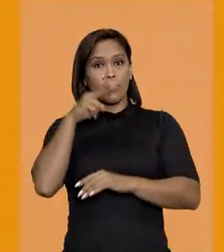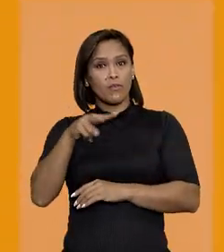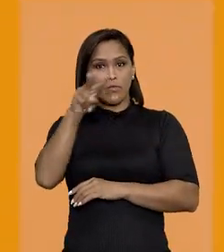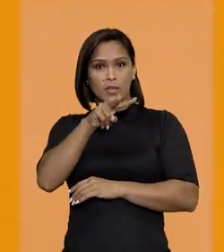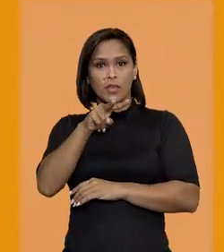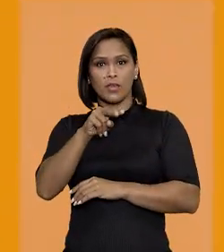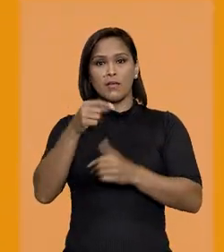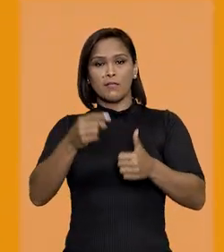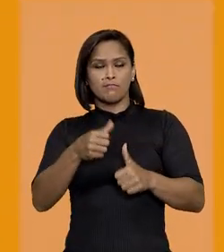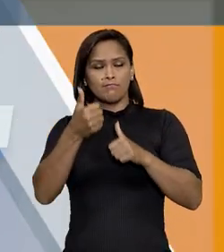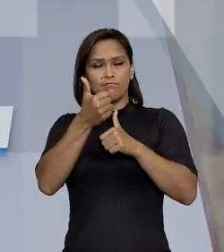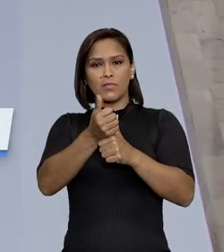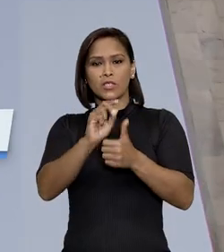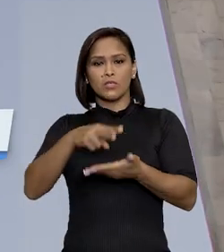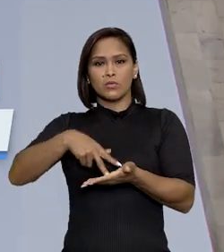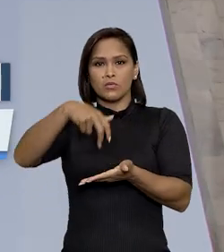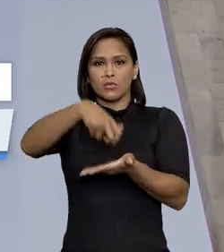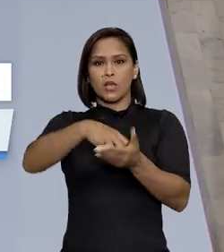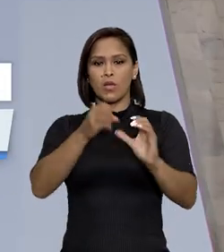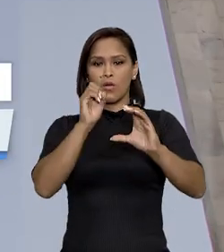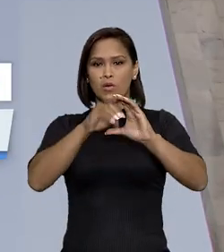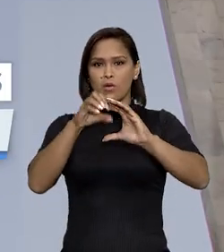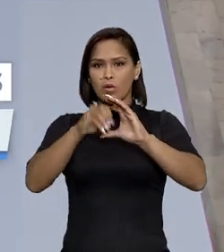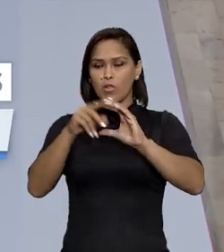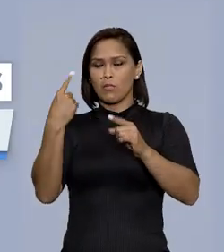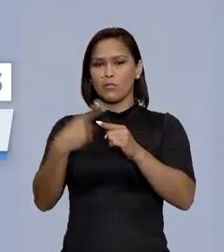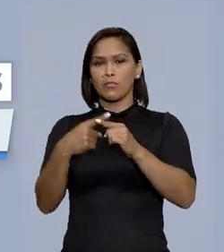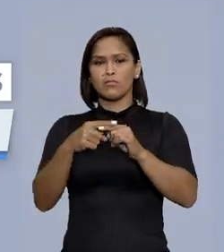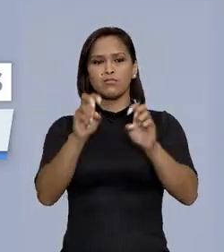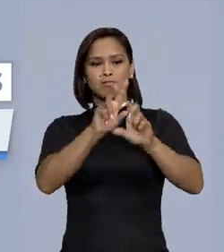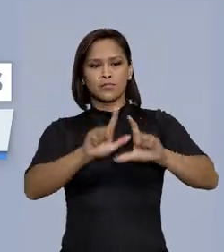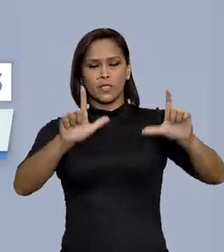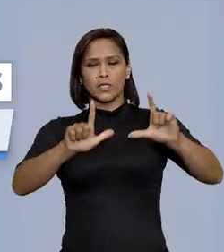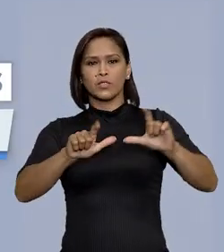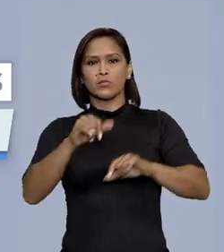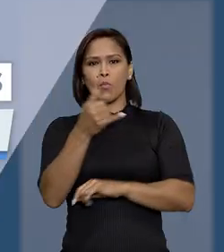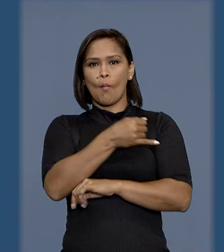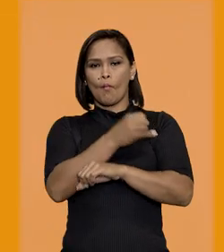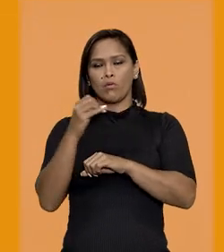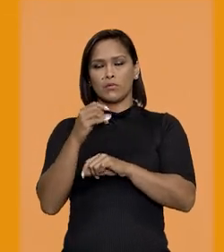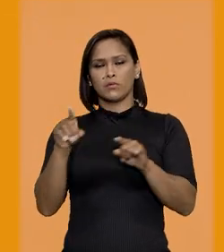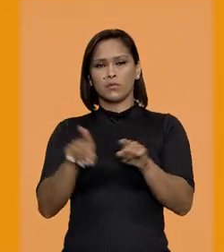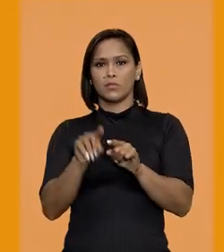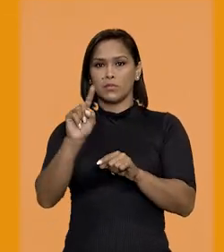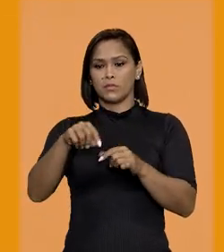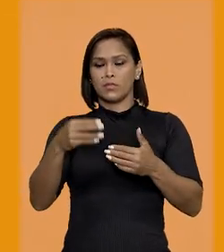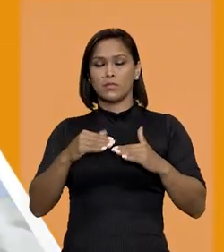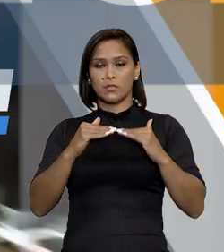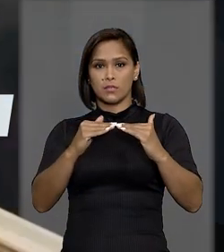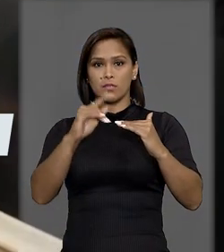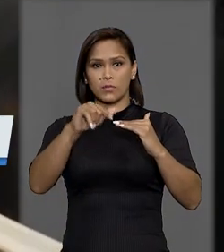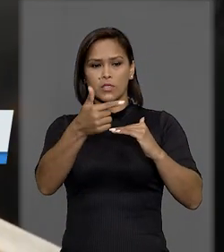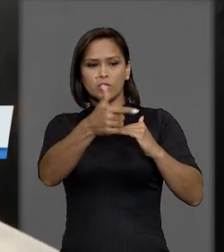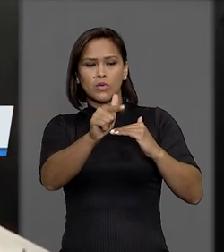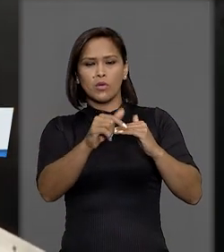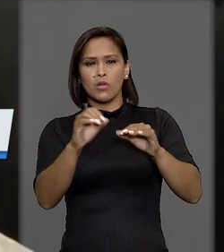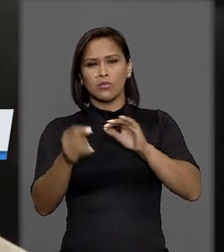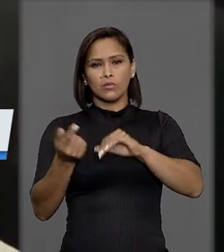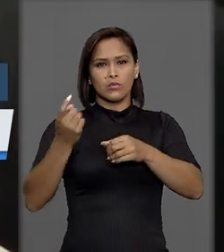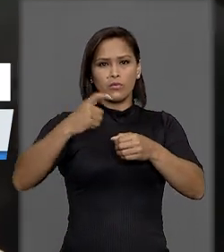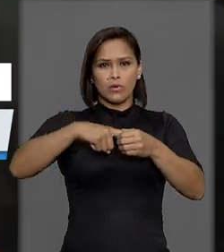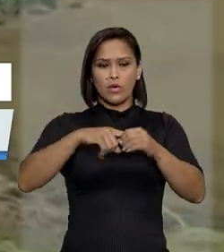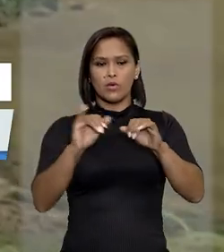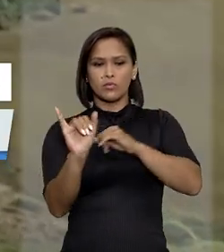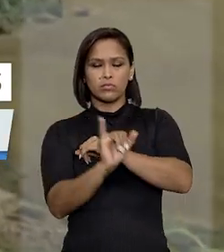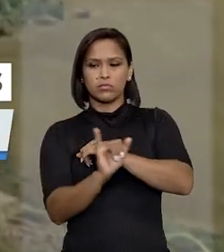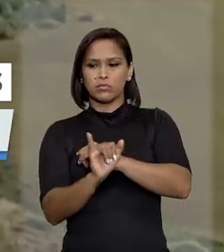você vai ver mantida a condenação da TV Globo por exposição de inocente. Restabelecido o plano de